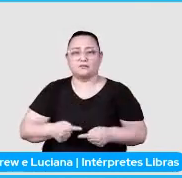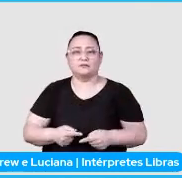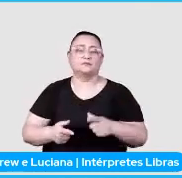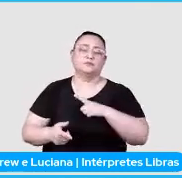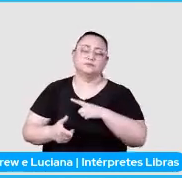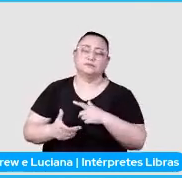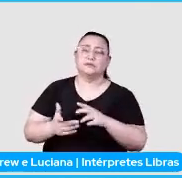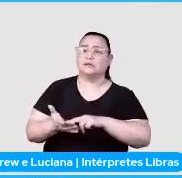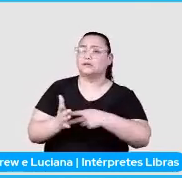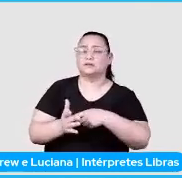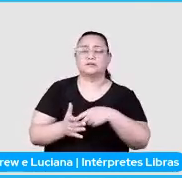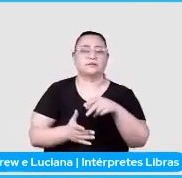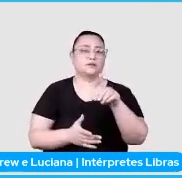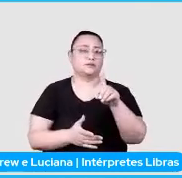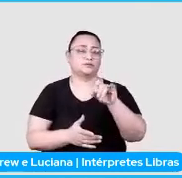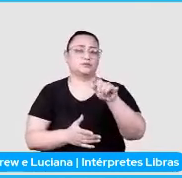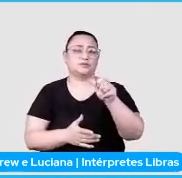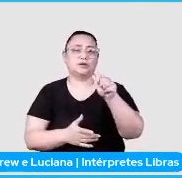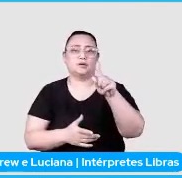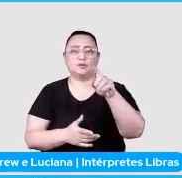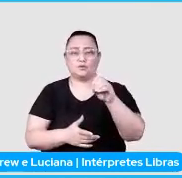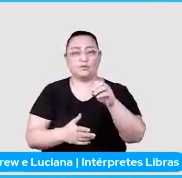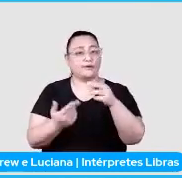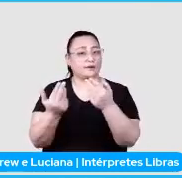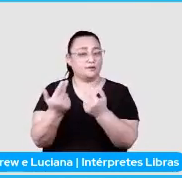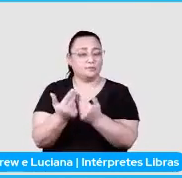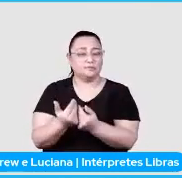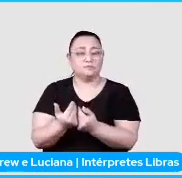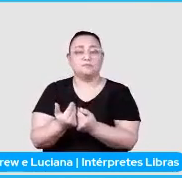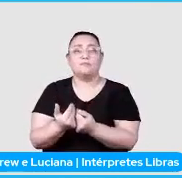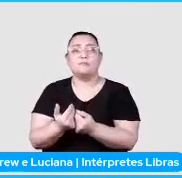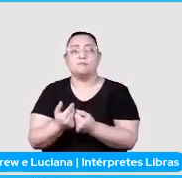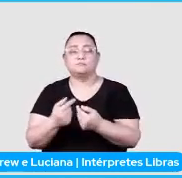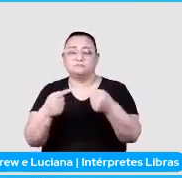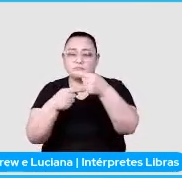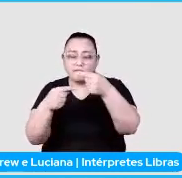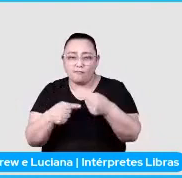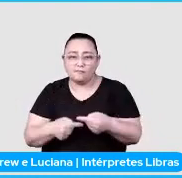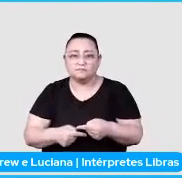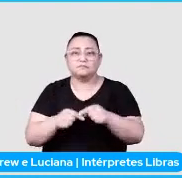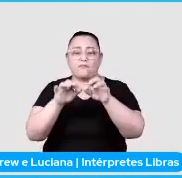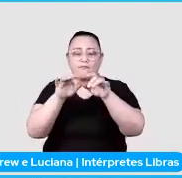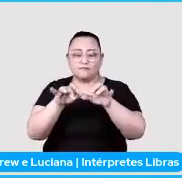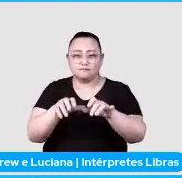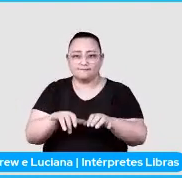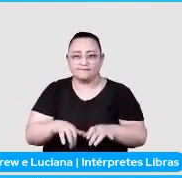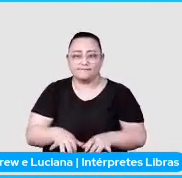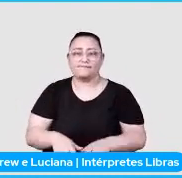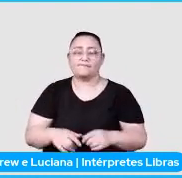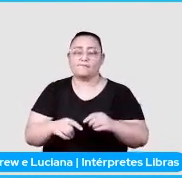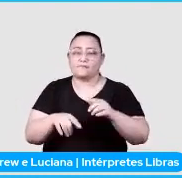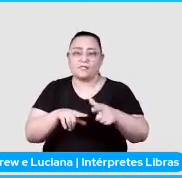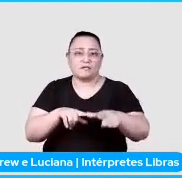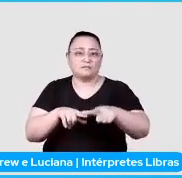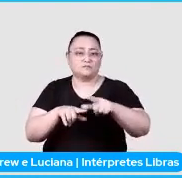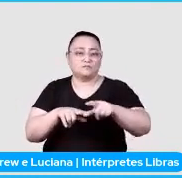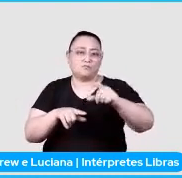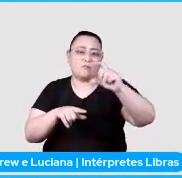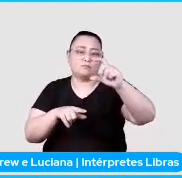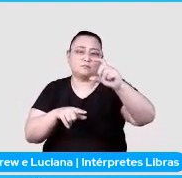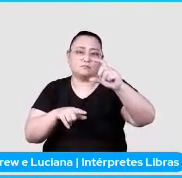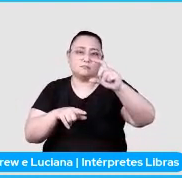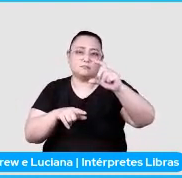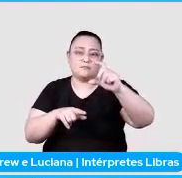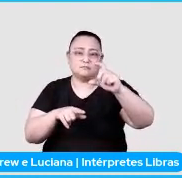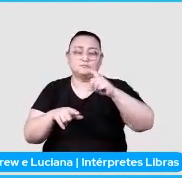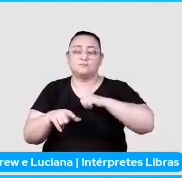do Django, que é as variáveis de configuração são maiúsculas e tem o mesmo